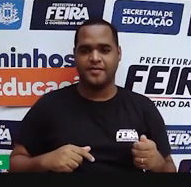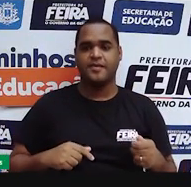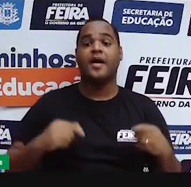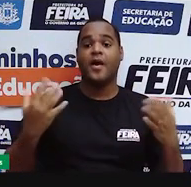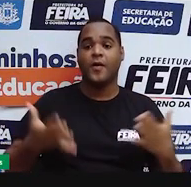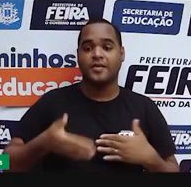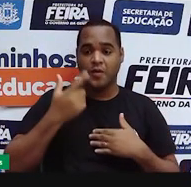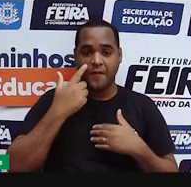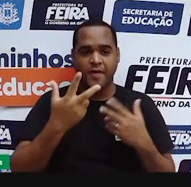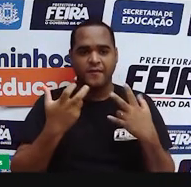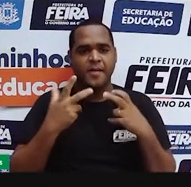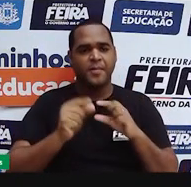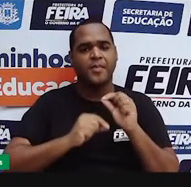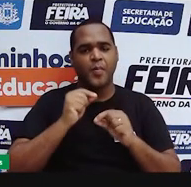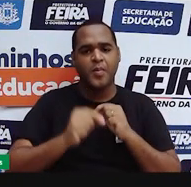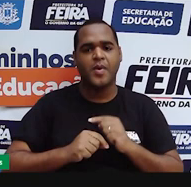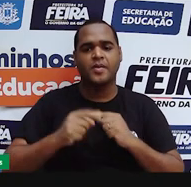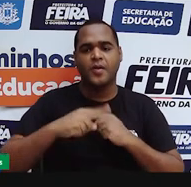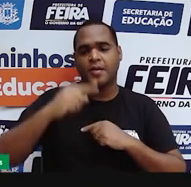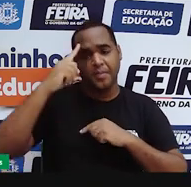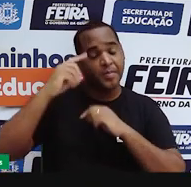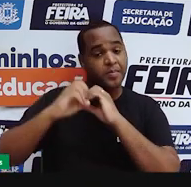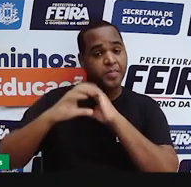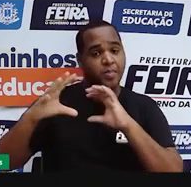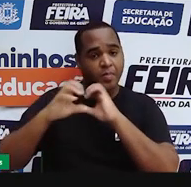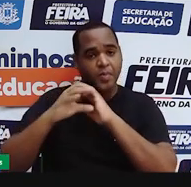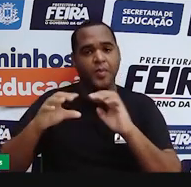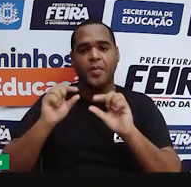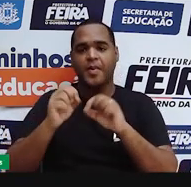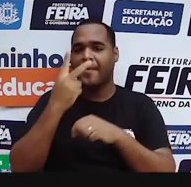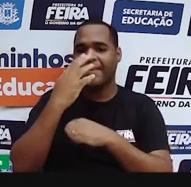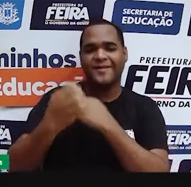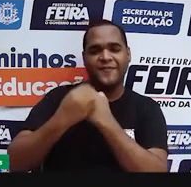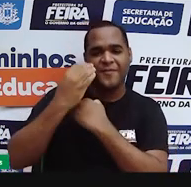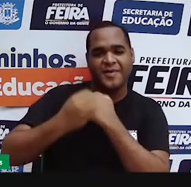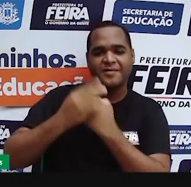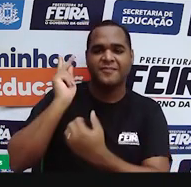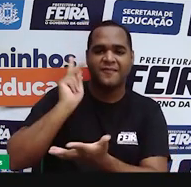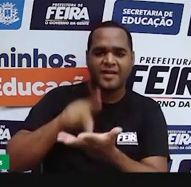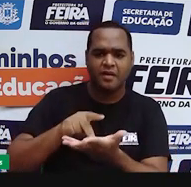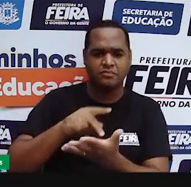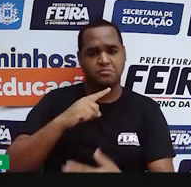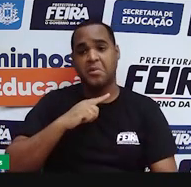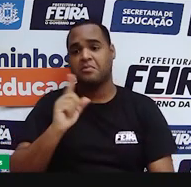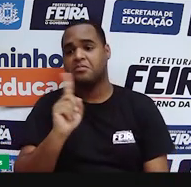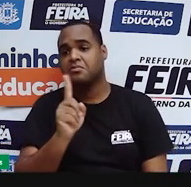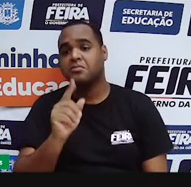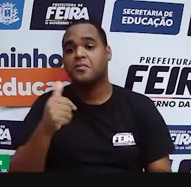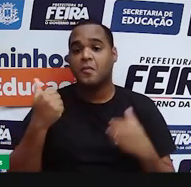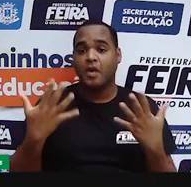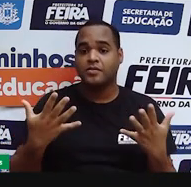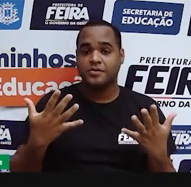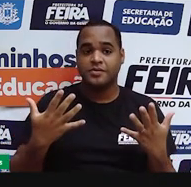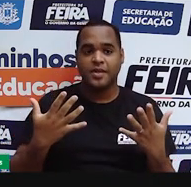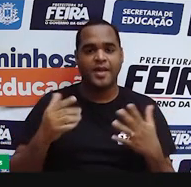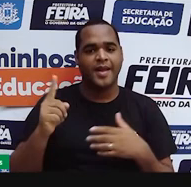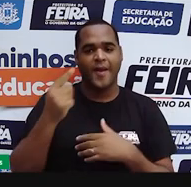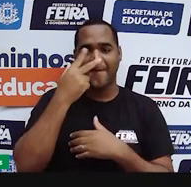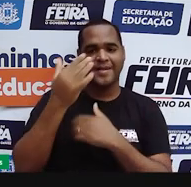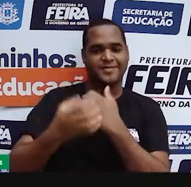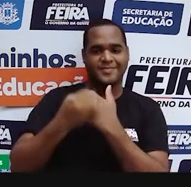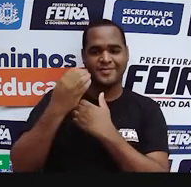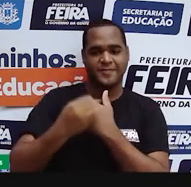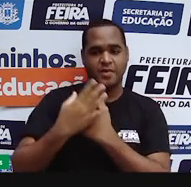descobrir como é que a gente pode saber se a informação é verdadeira. Então, já que a gente viu que as fake news e as desinformações